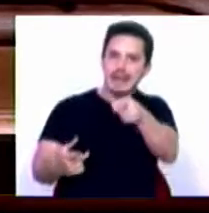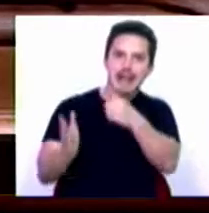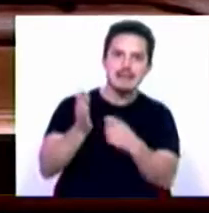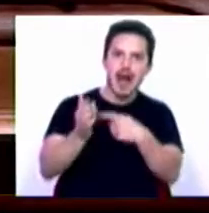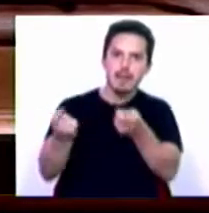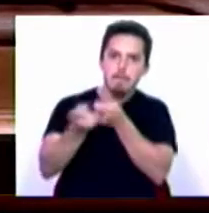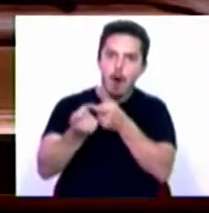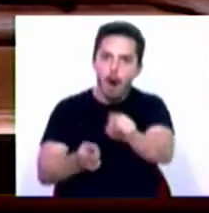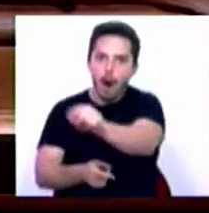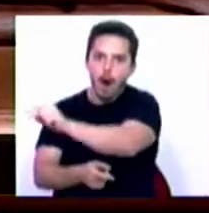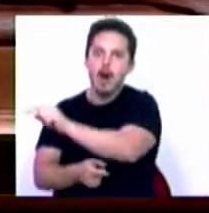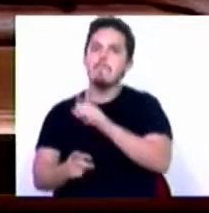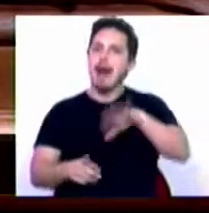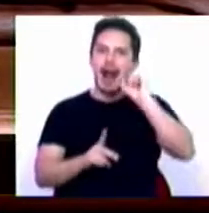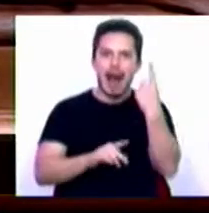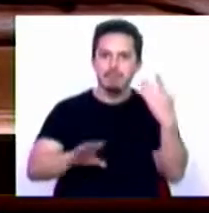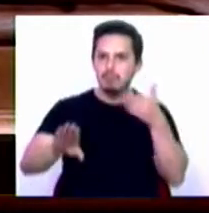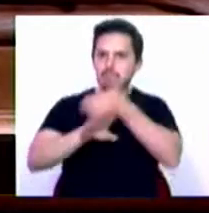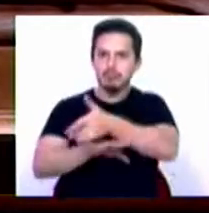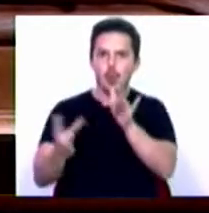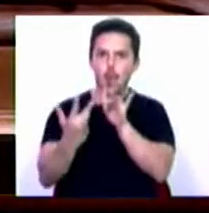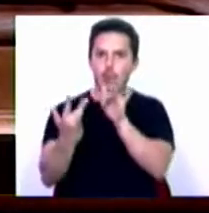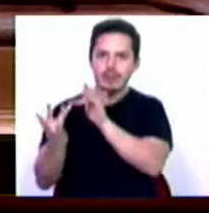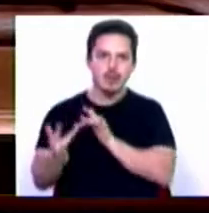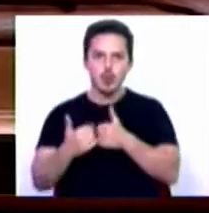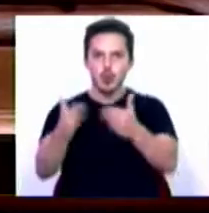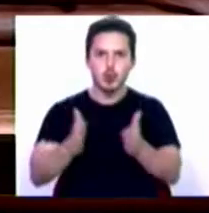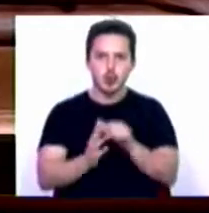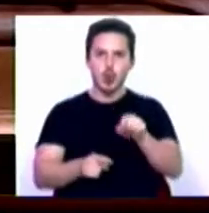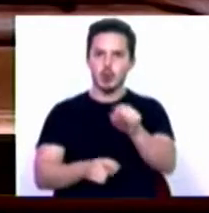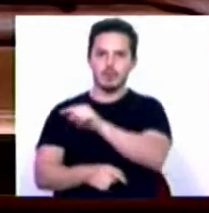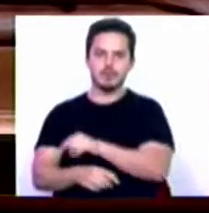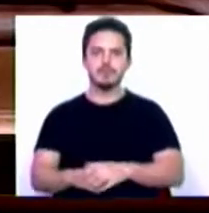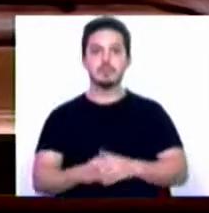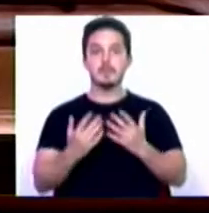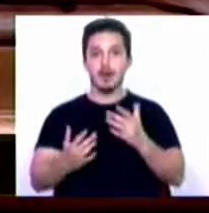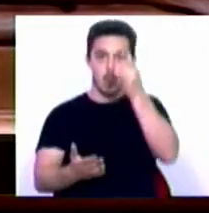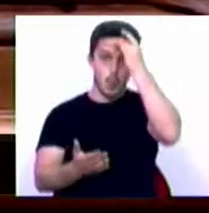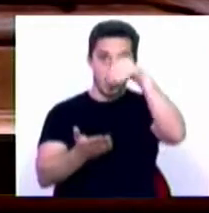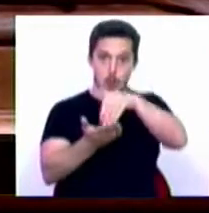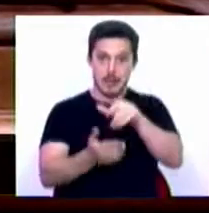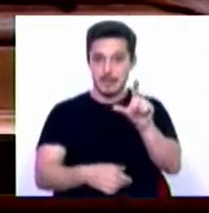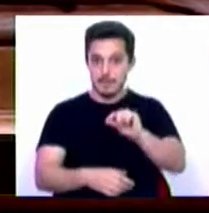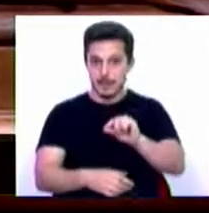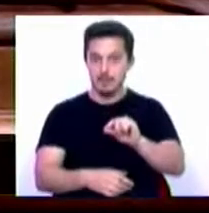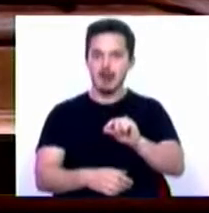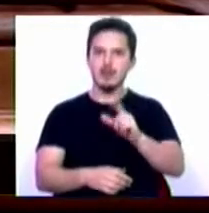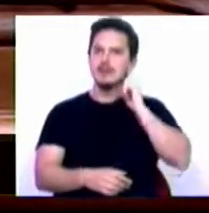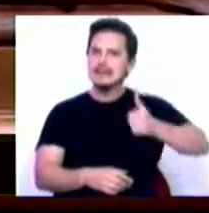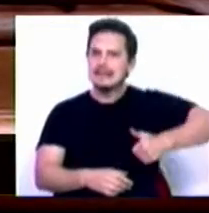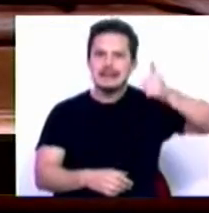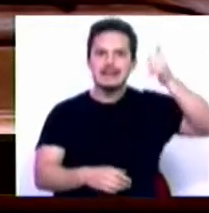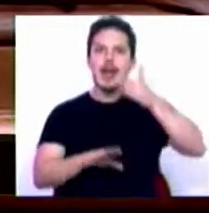das populações e quem mais rápido e diretamente estabelece contatos com todos os atores locais. Concluiu-se que foi crucial